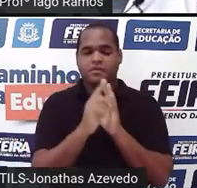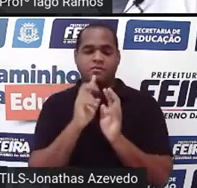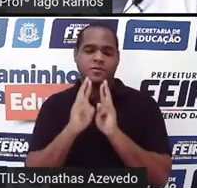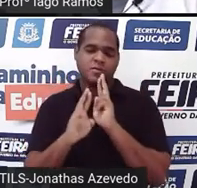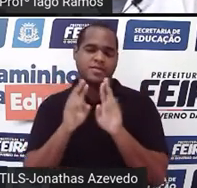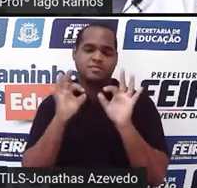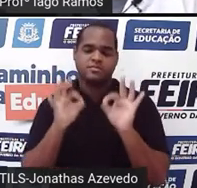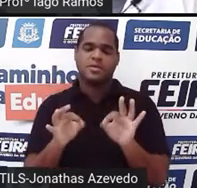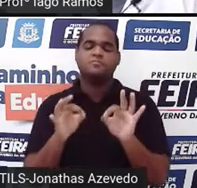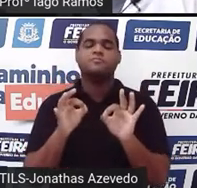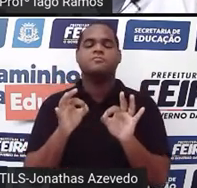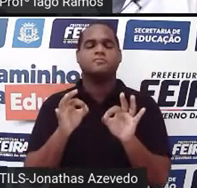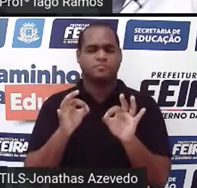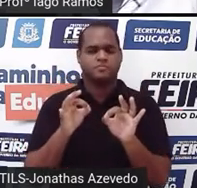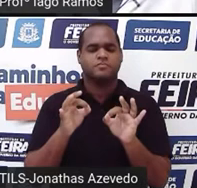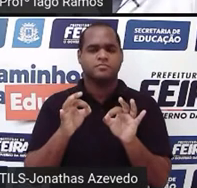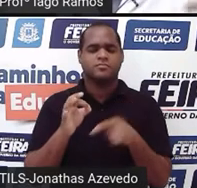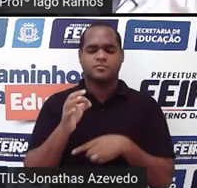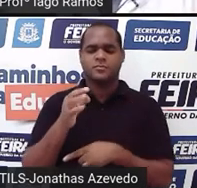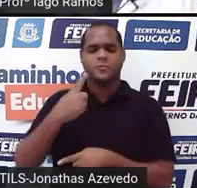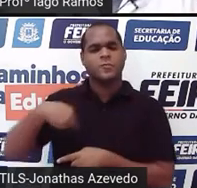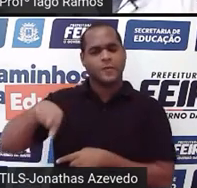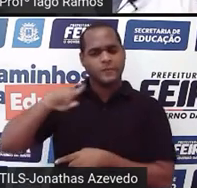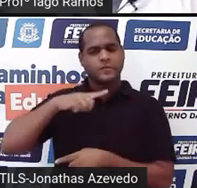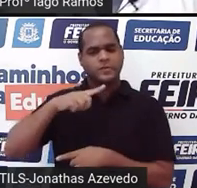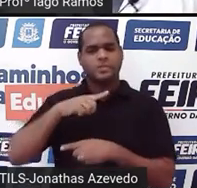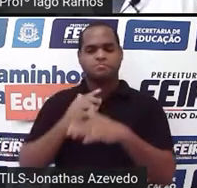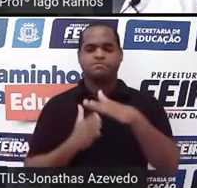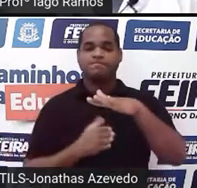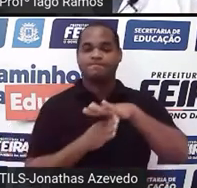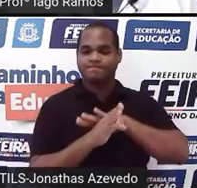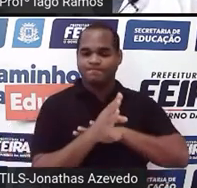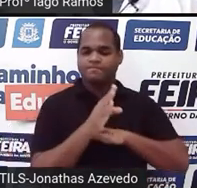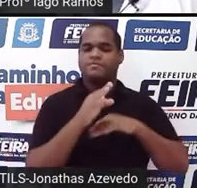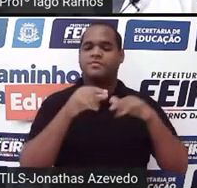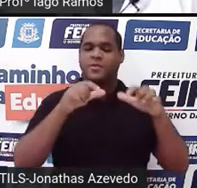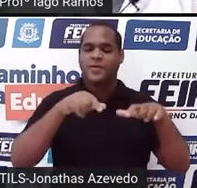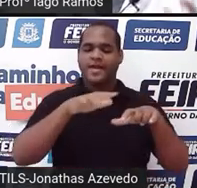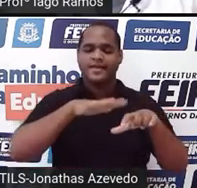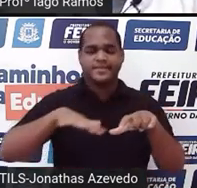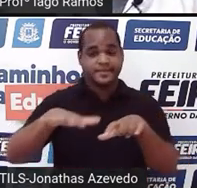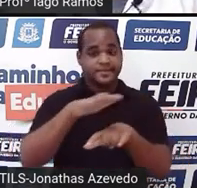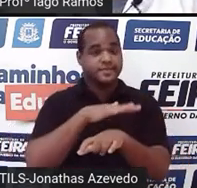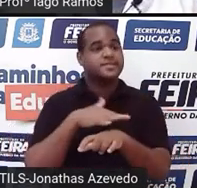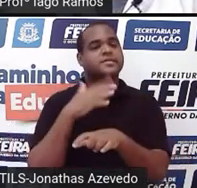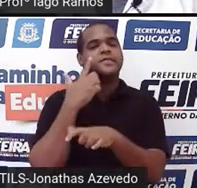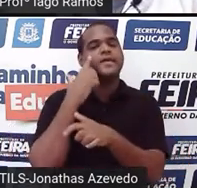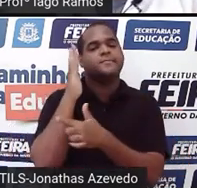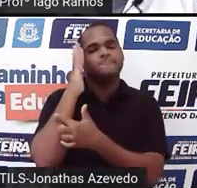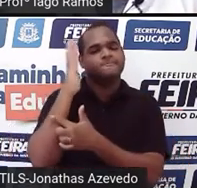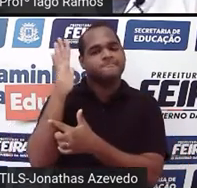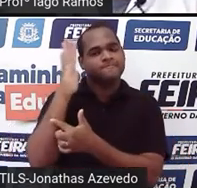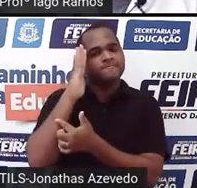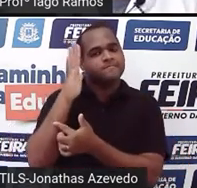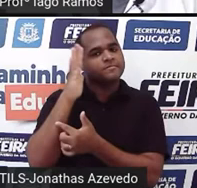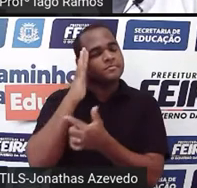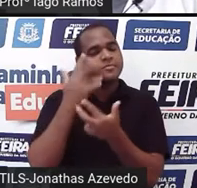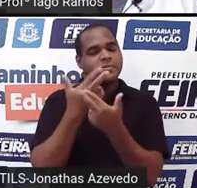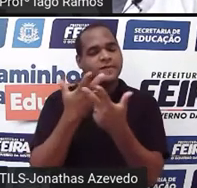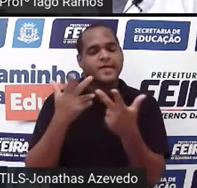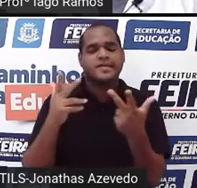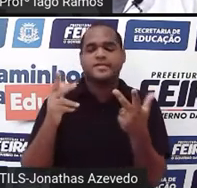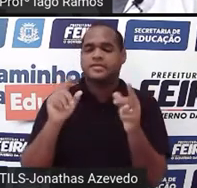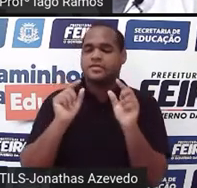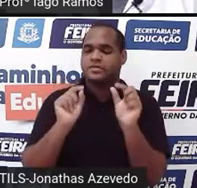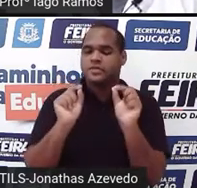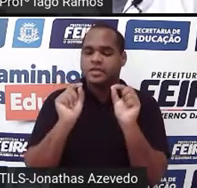Já para a gente entrar nesse ambiente, nesse cenário, né? Nesse mundo de